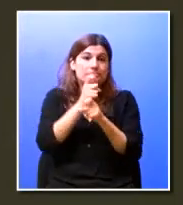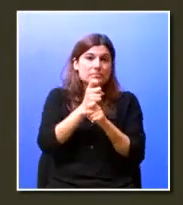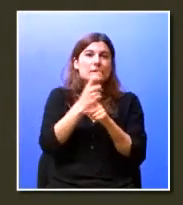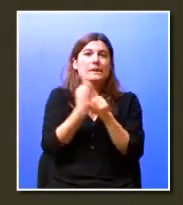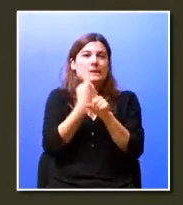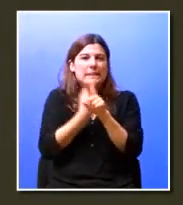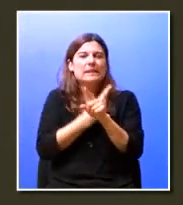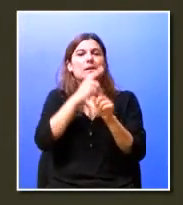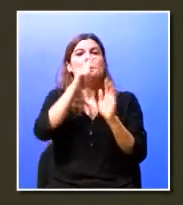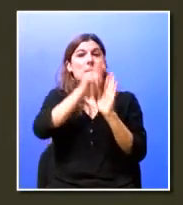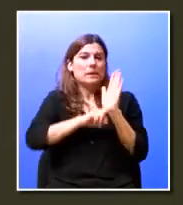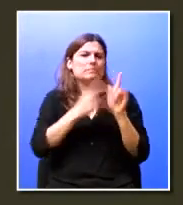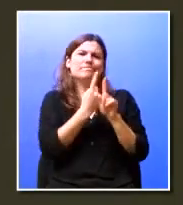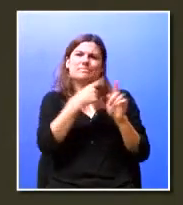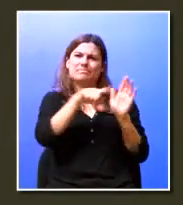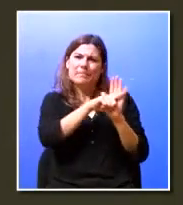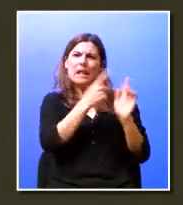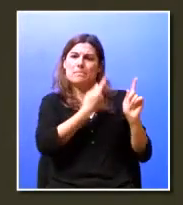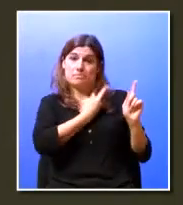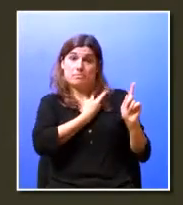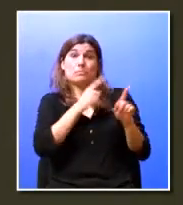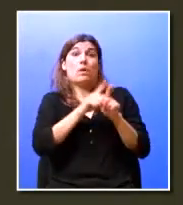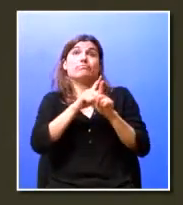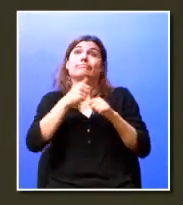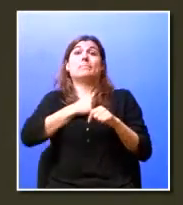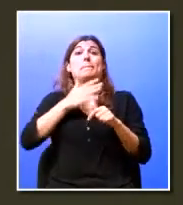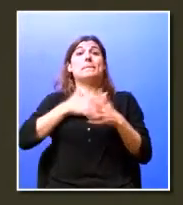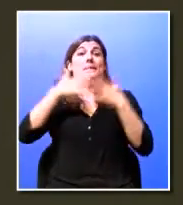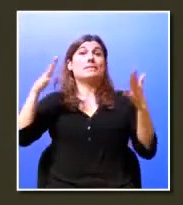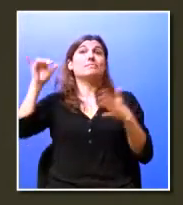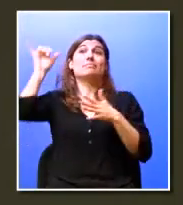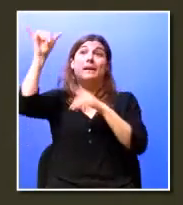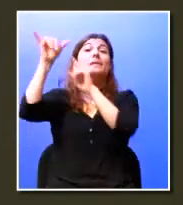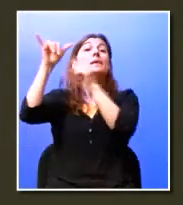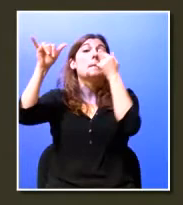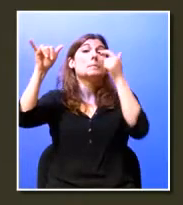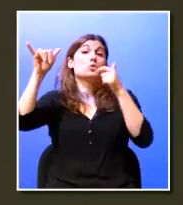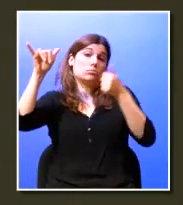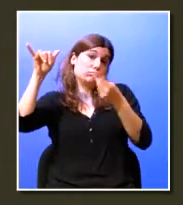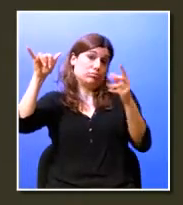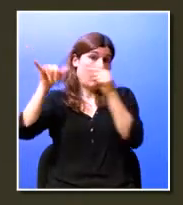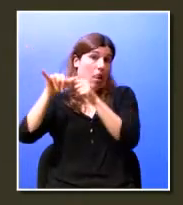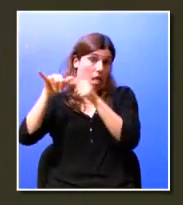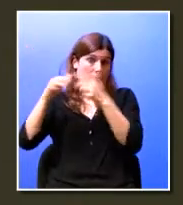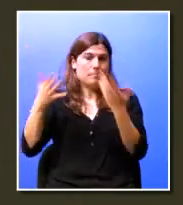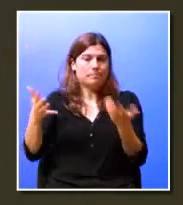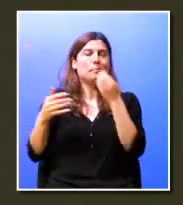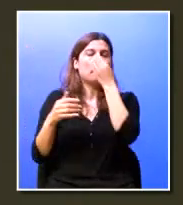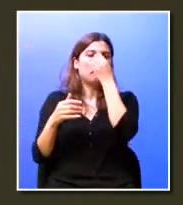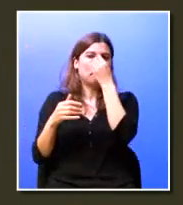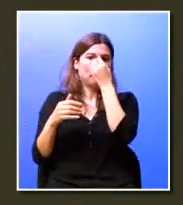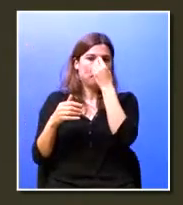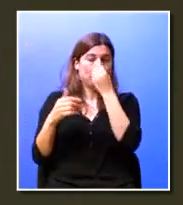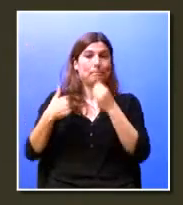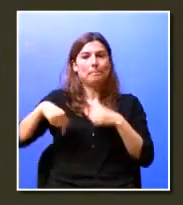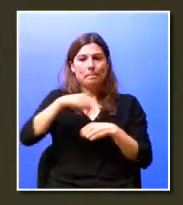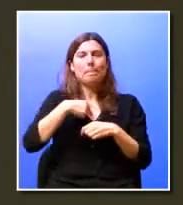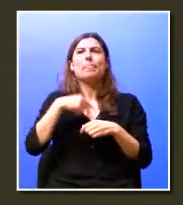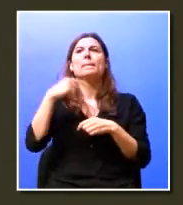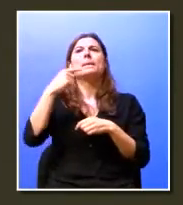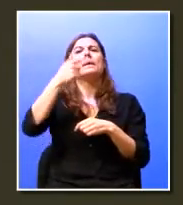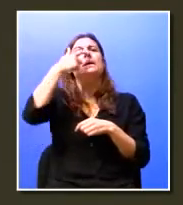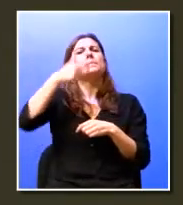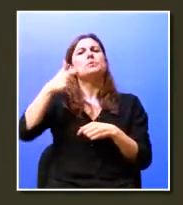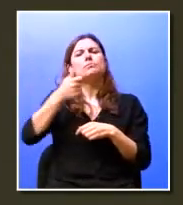regulamentação, de tudo o que é exigido a uma companhia aérea que transporta pessoas. Nós temos cerca de 7 mil